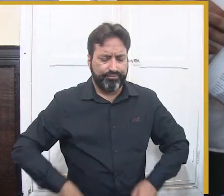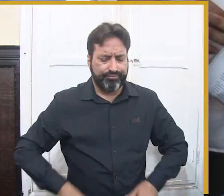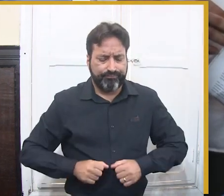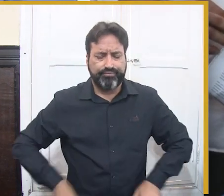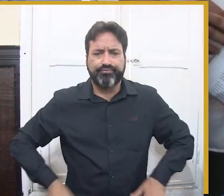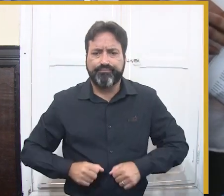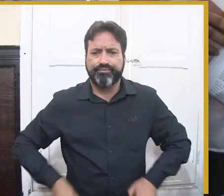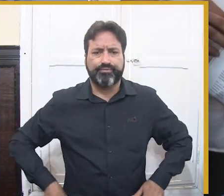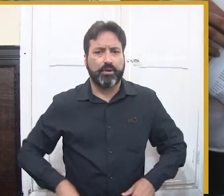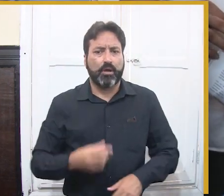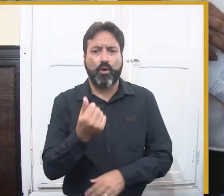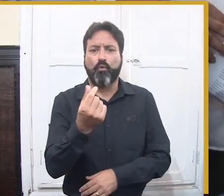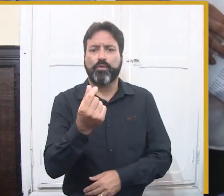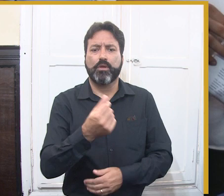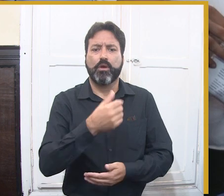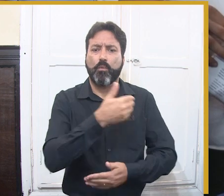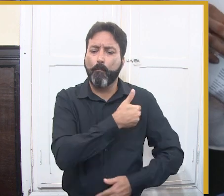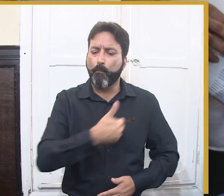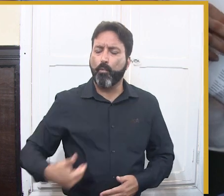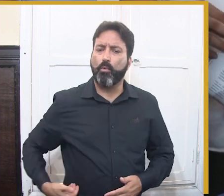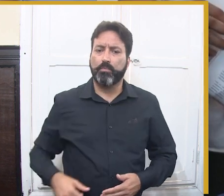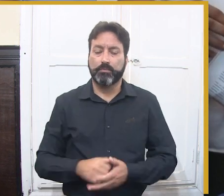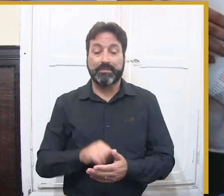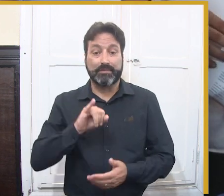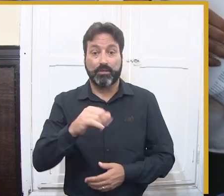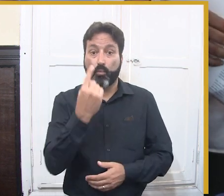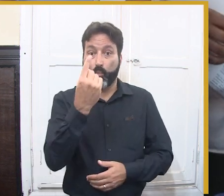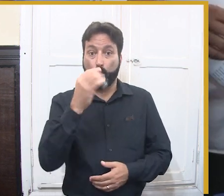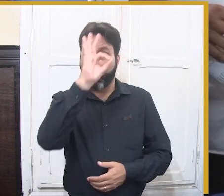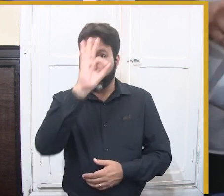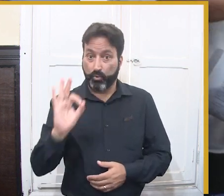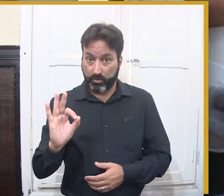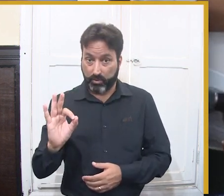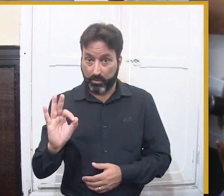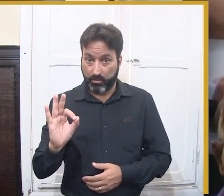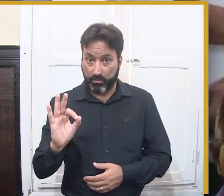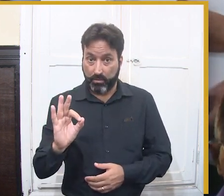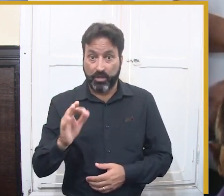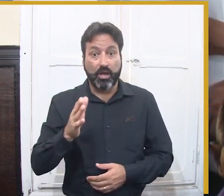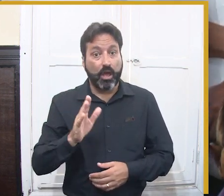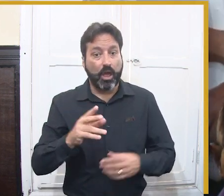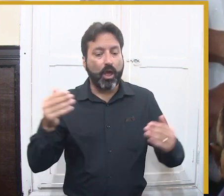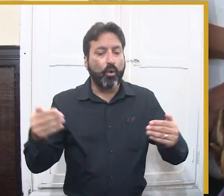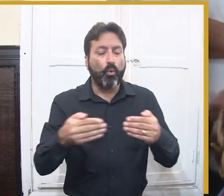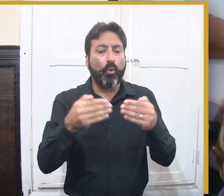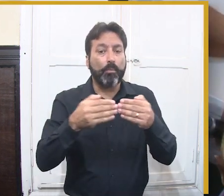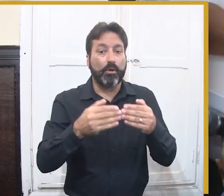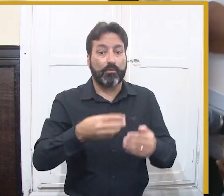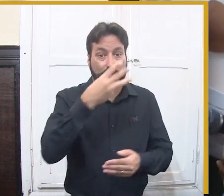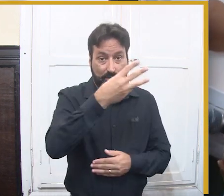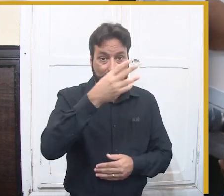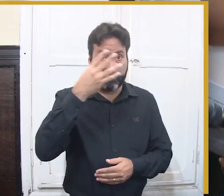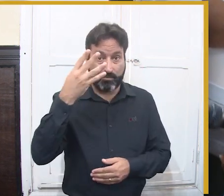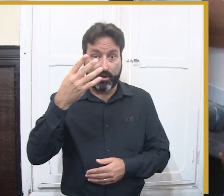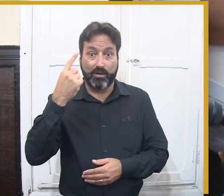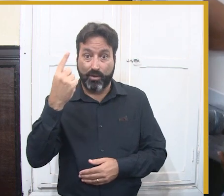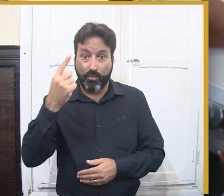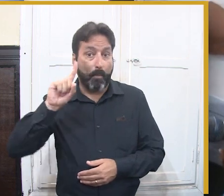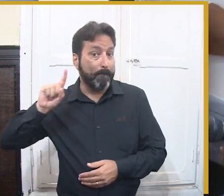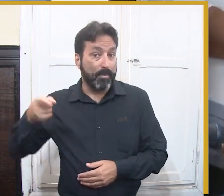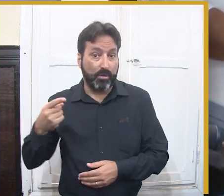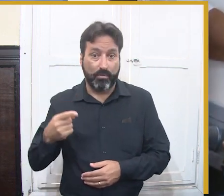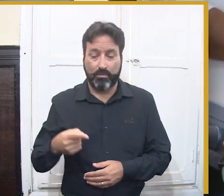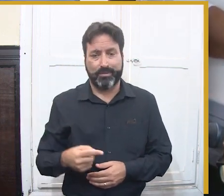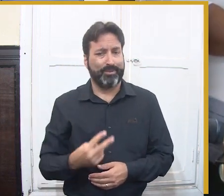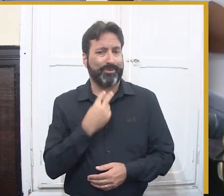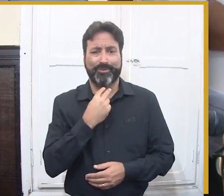João Campina Grande faturou através da empresa operadora. então está mais do que provado que nós não precisamos gastar